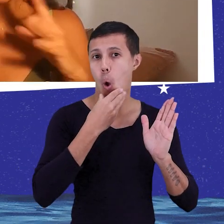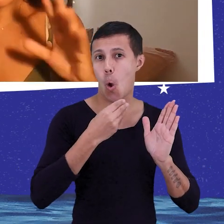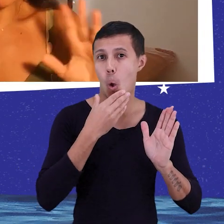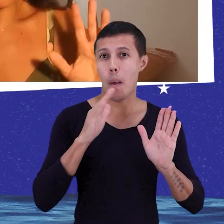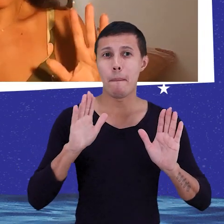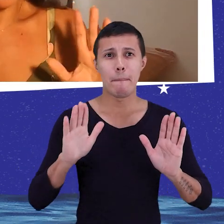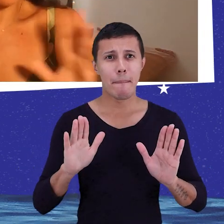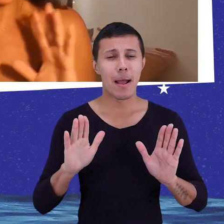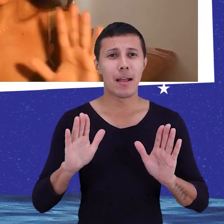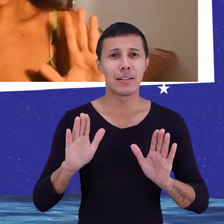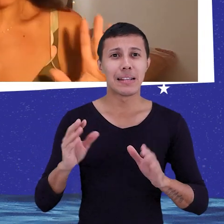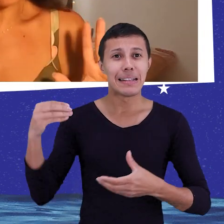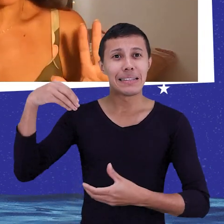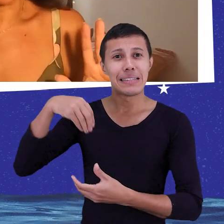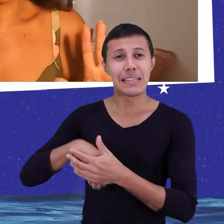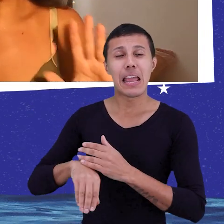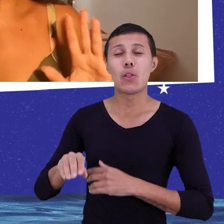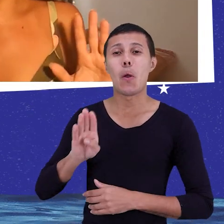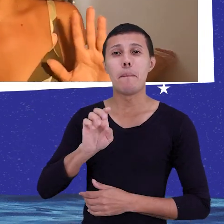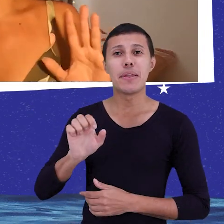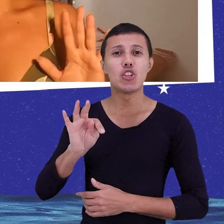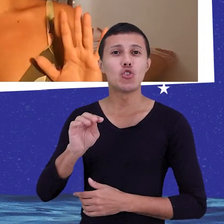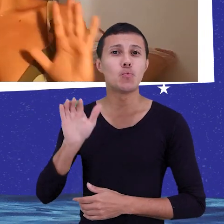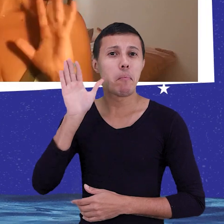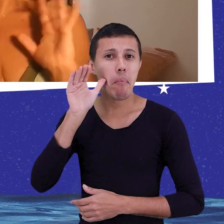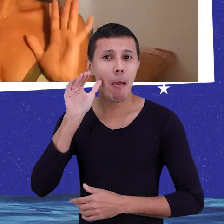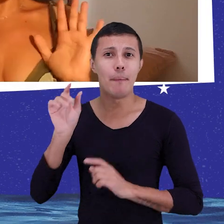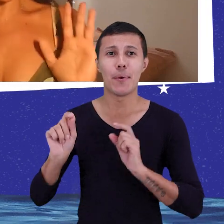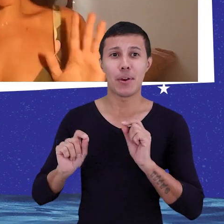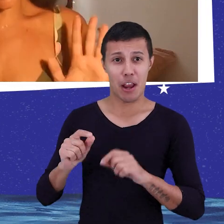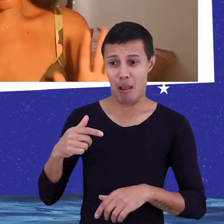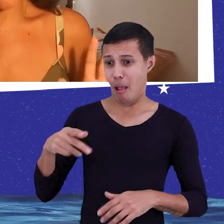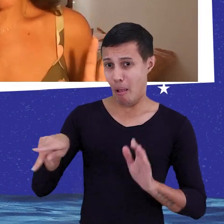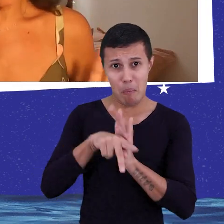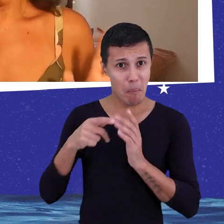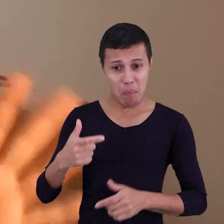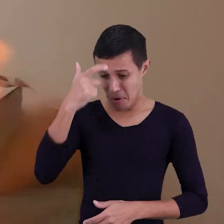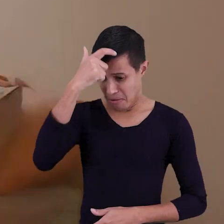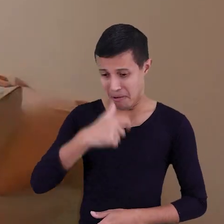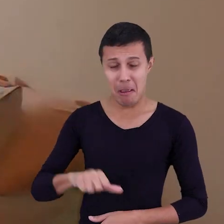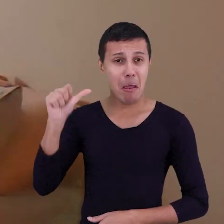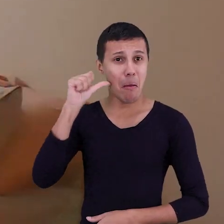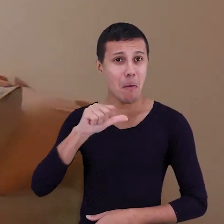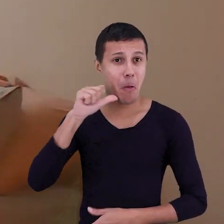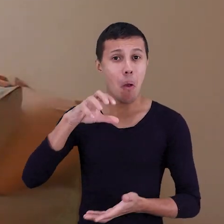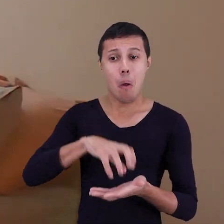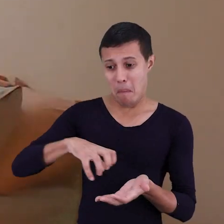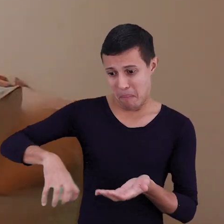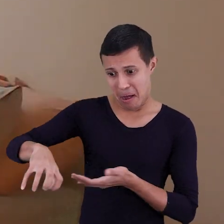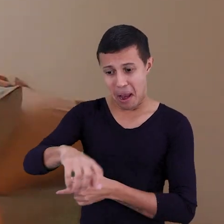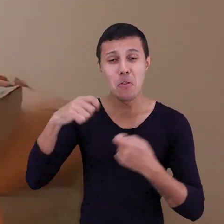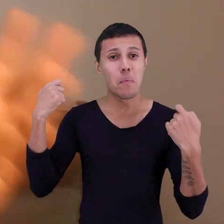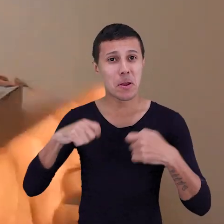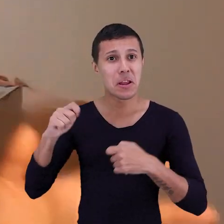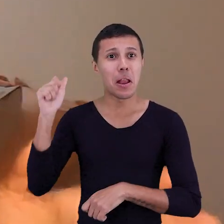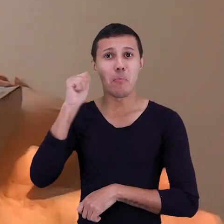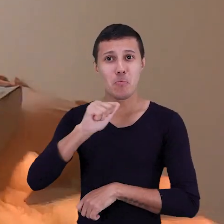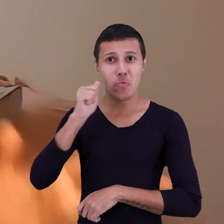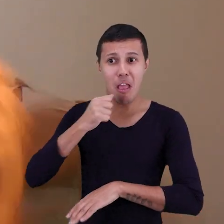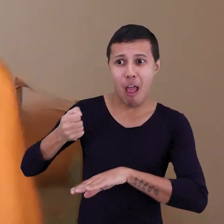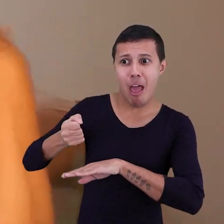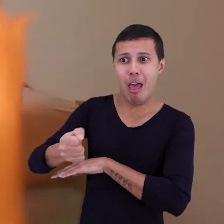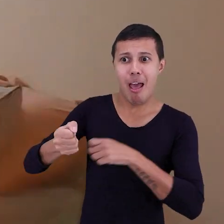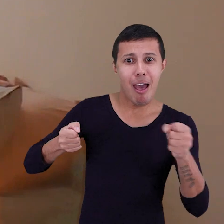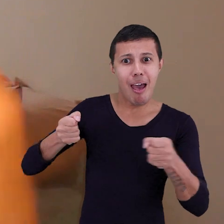encontrei na Bitumami é não. Não. A gente tem que ser mulher. O mercado precisa de mulheres.